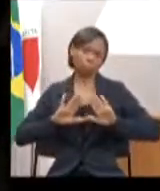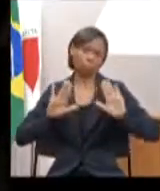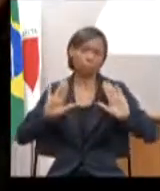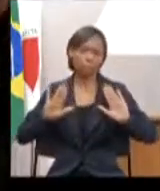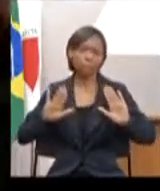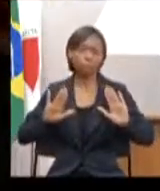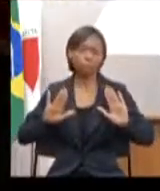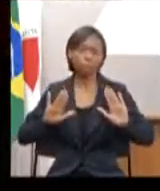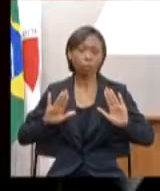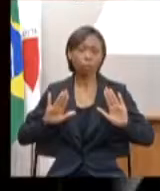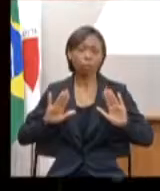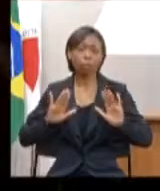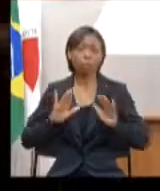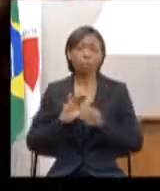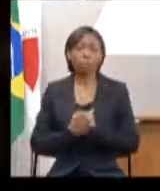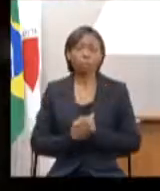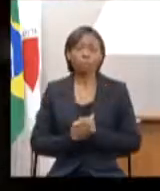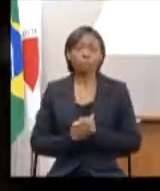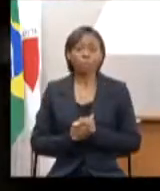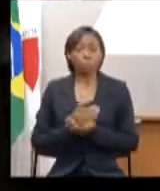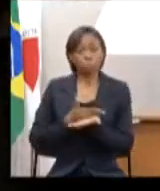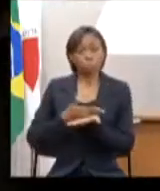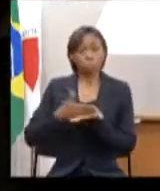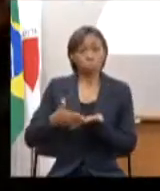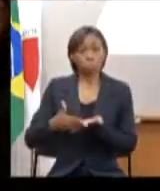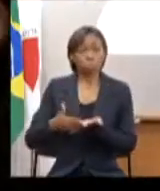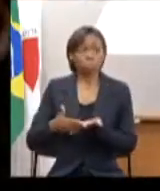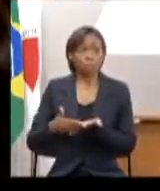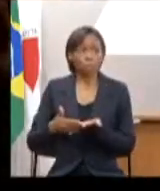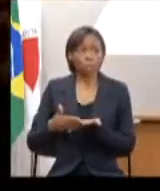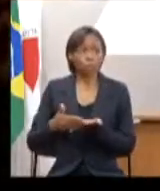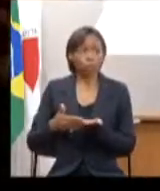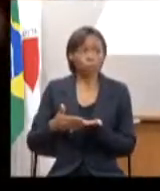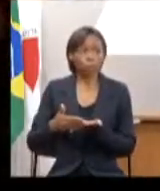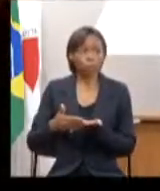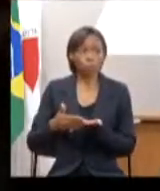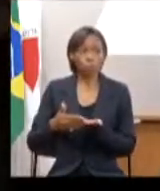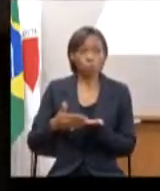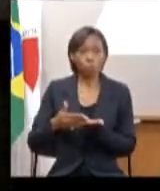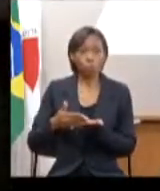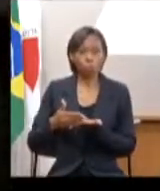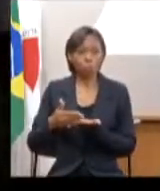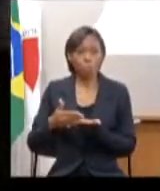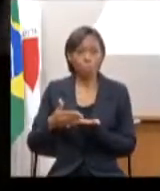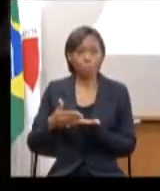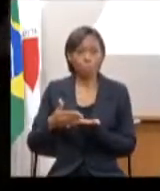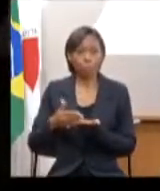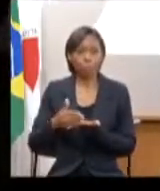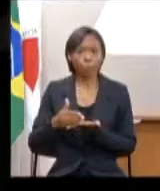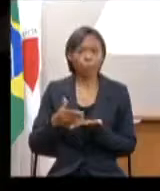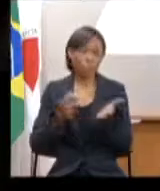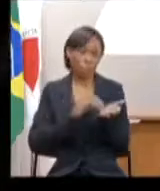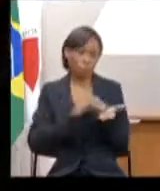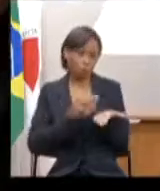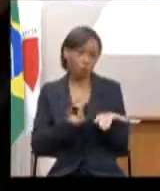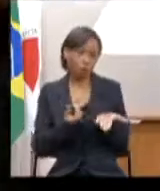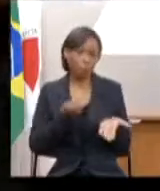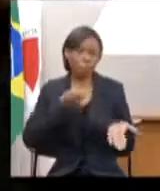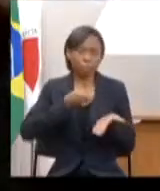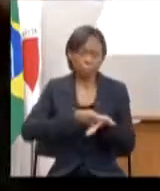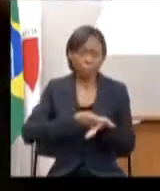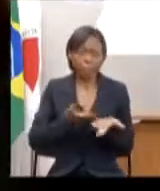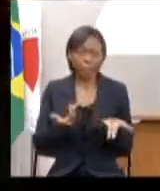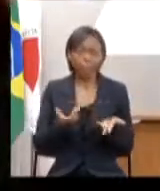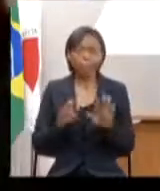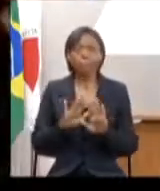ela tem muita dificuldade de cortar a começar não corta os é o CES do Paga mas é